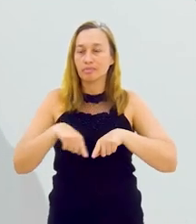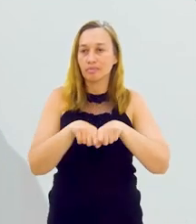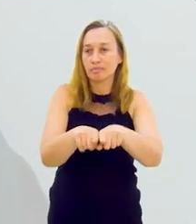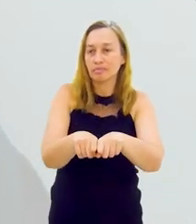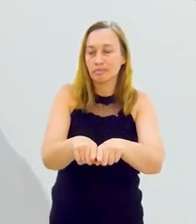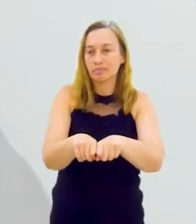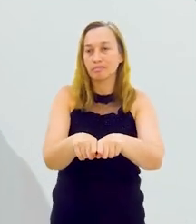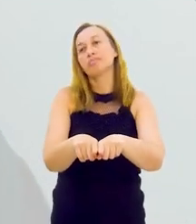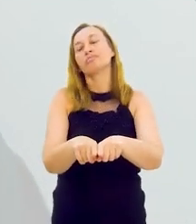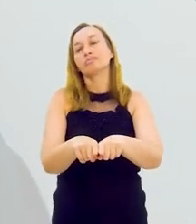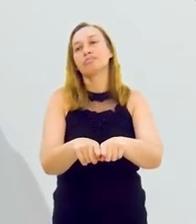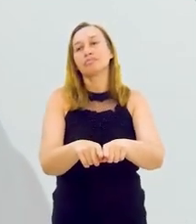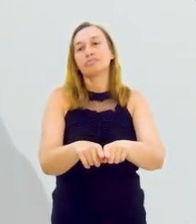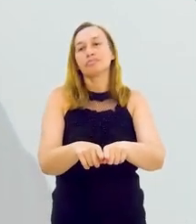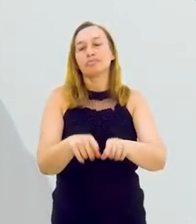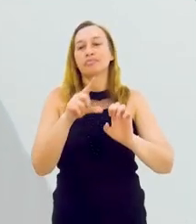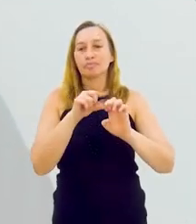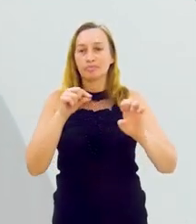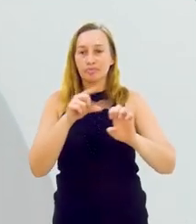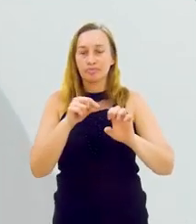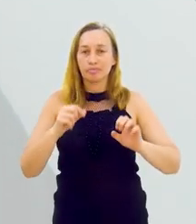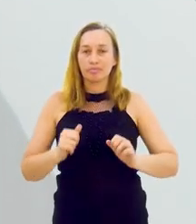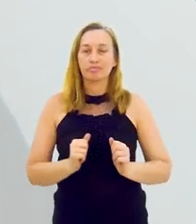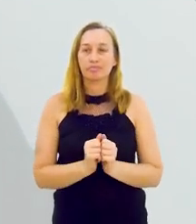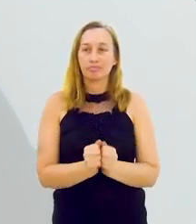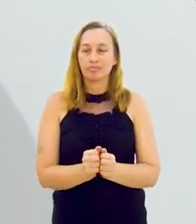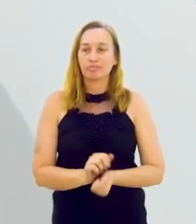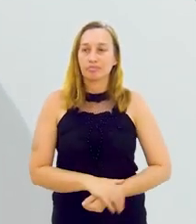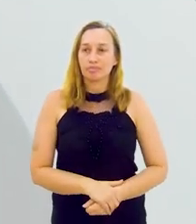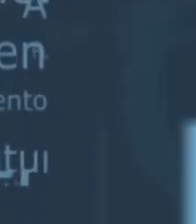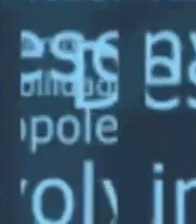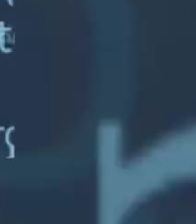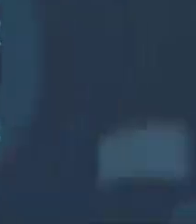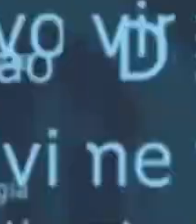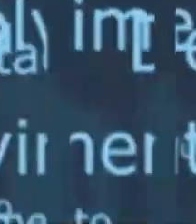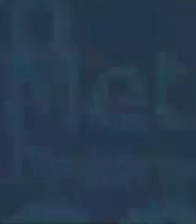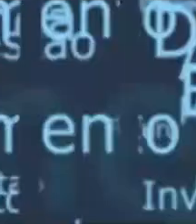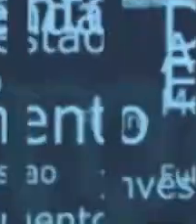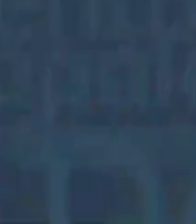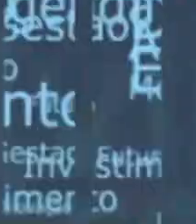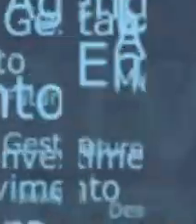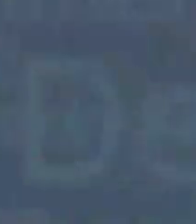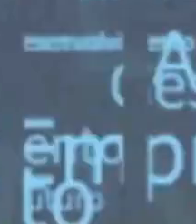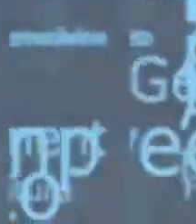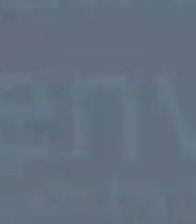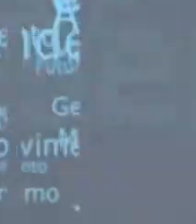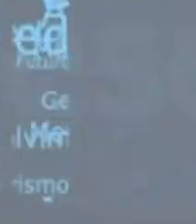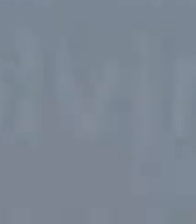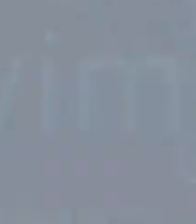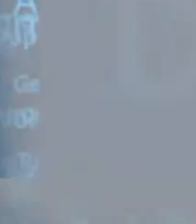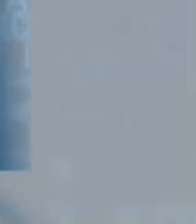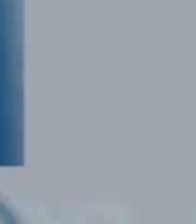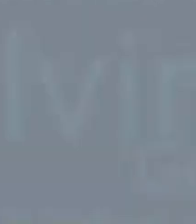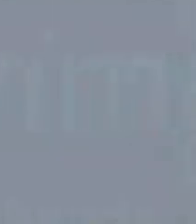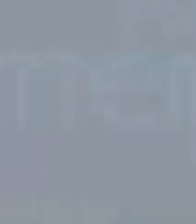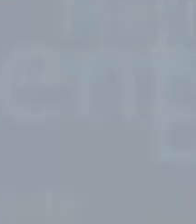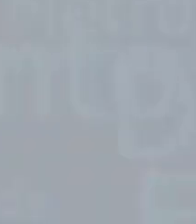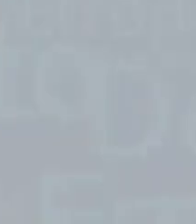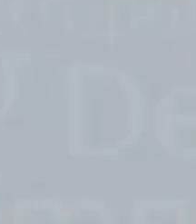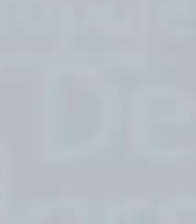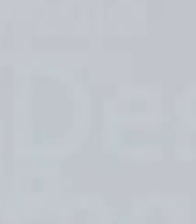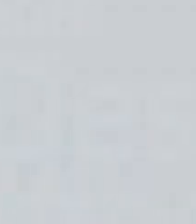então não saiam daí. Rio em Fogo, política, economia, empreendedorismo, Camila Juntos. Música Música Música